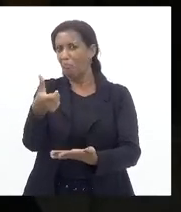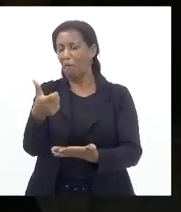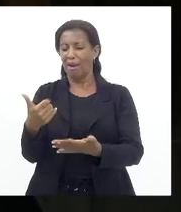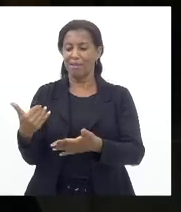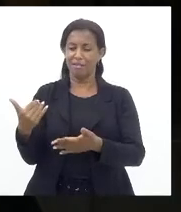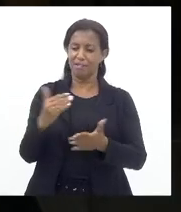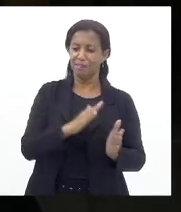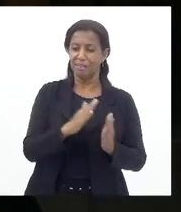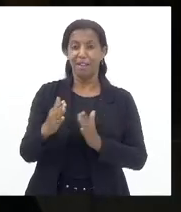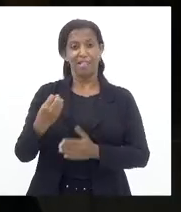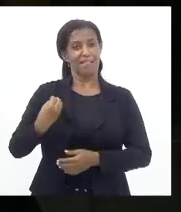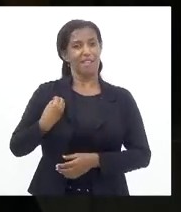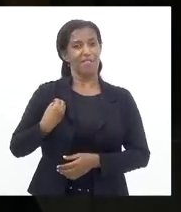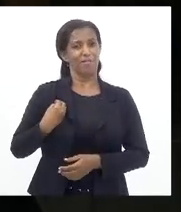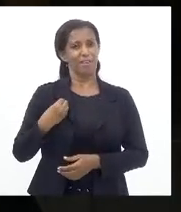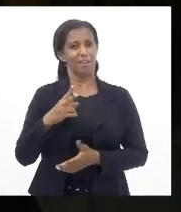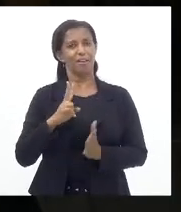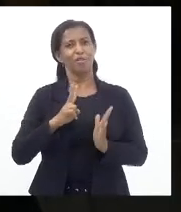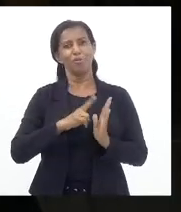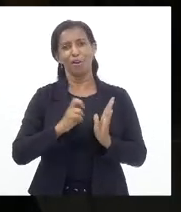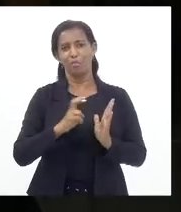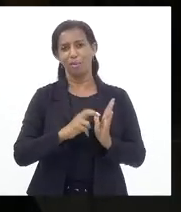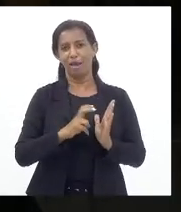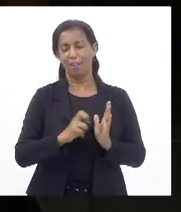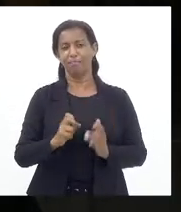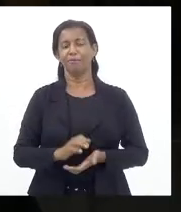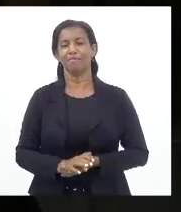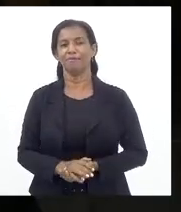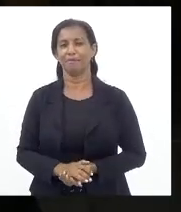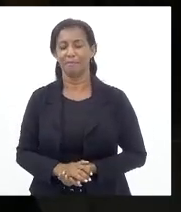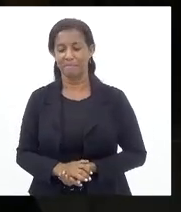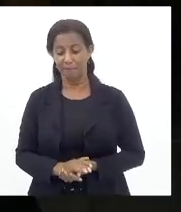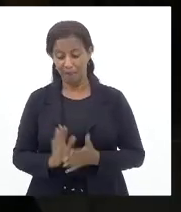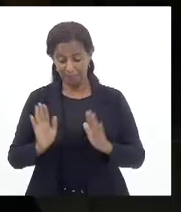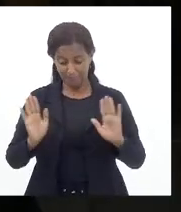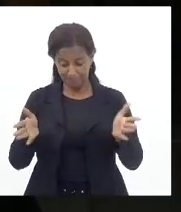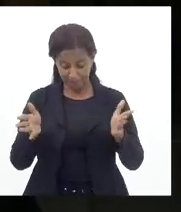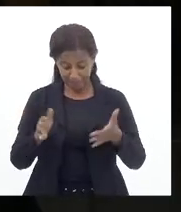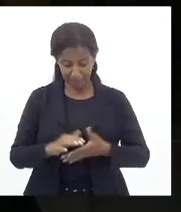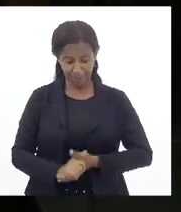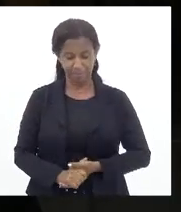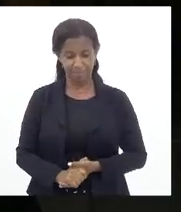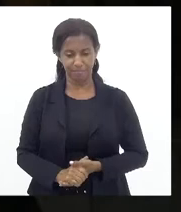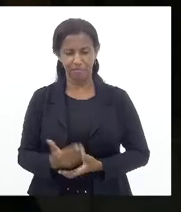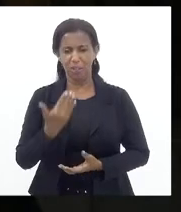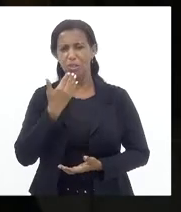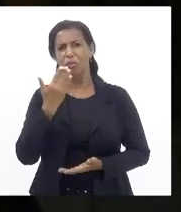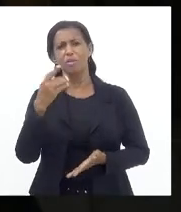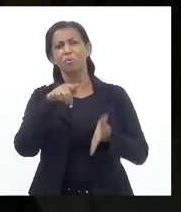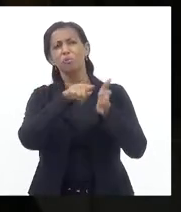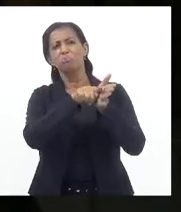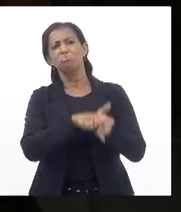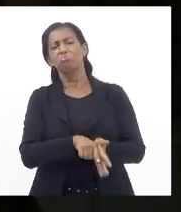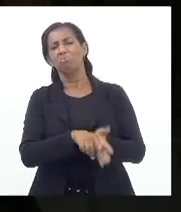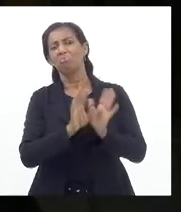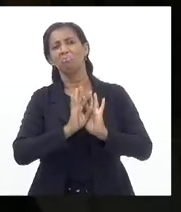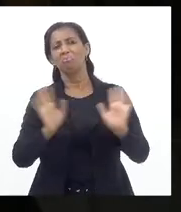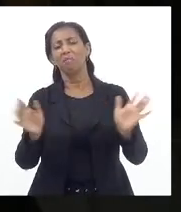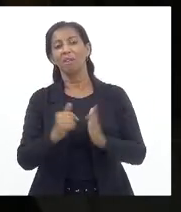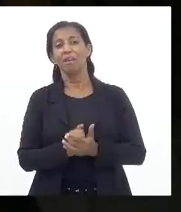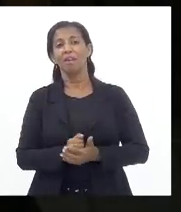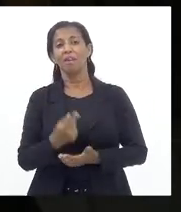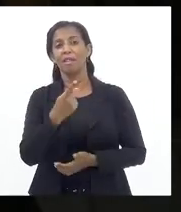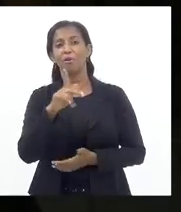rotina Do nosso vocabulário Mas Não se pediu De verificação de cora E o